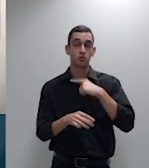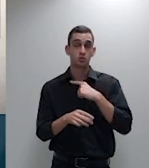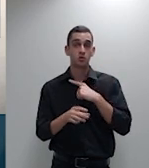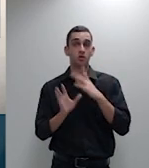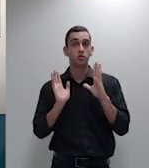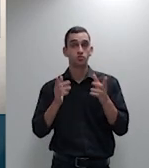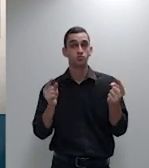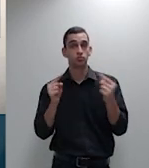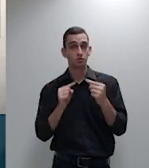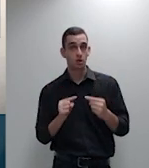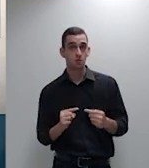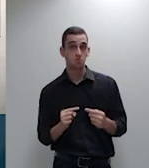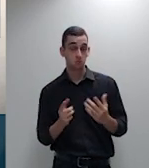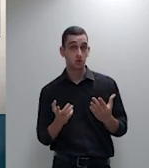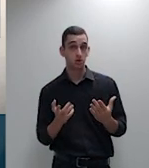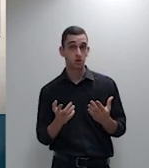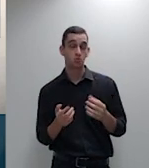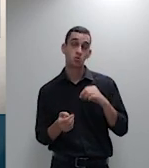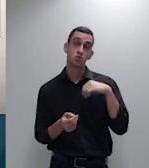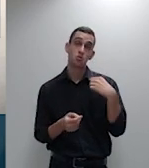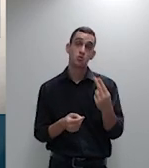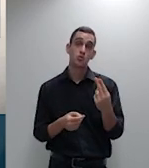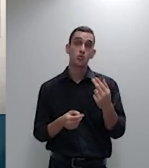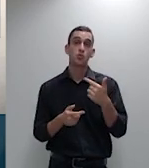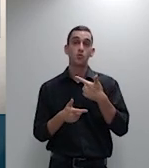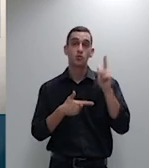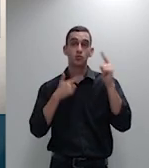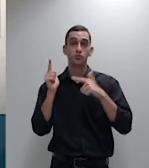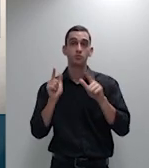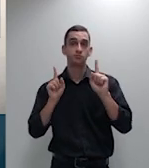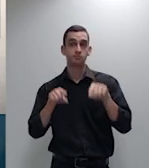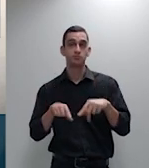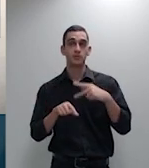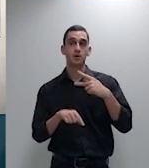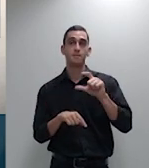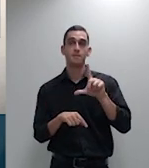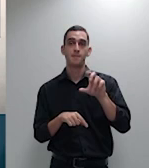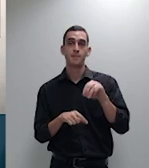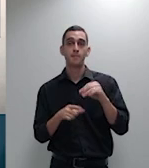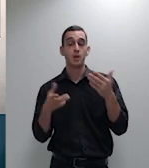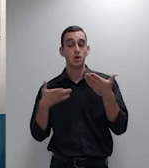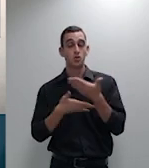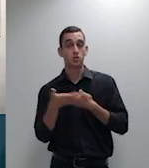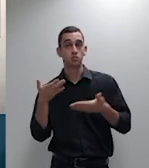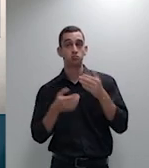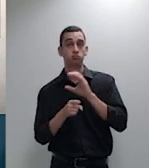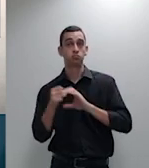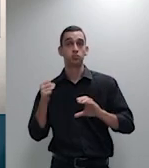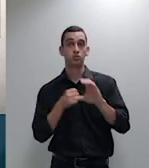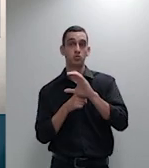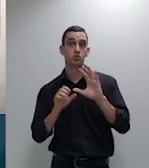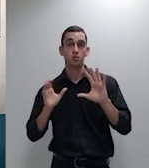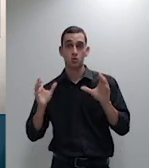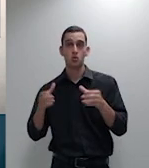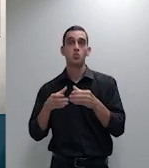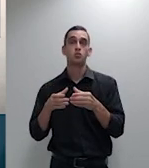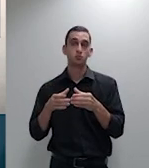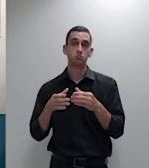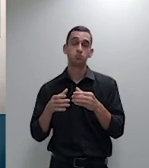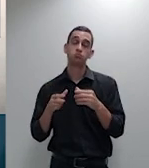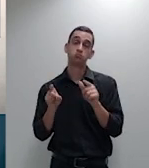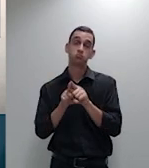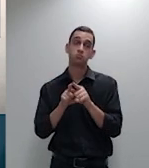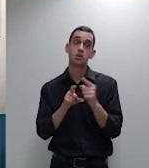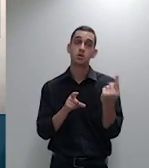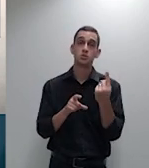também planos coletivos já que aquele tema focou nos planos individuais sobre esse